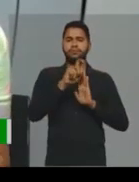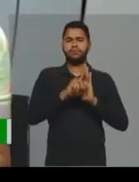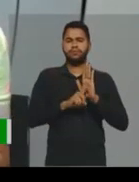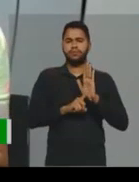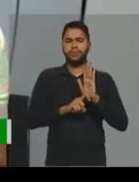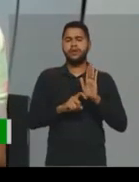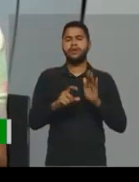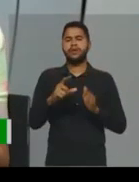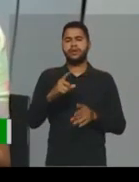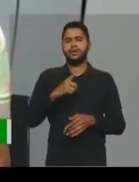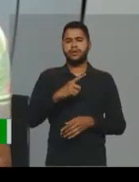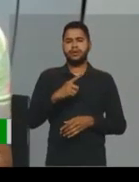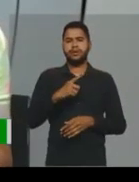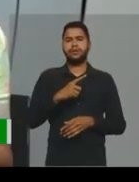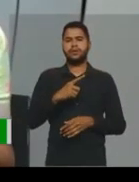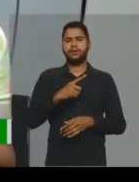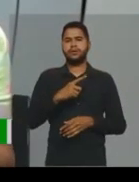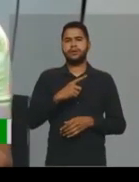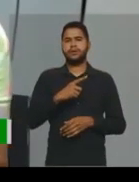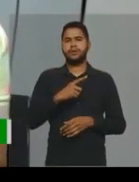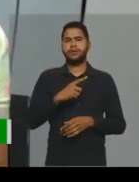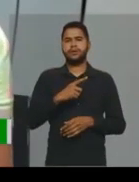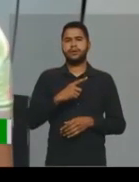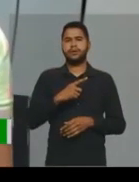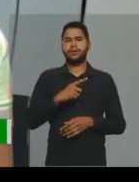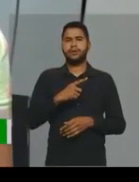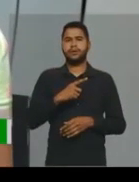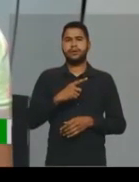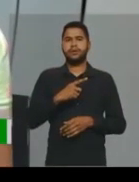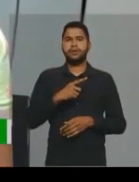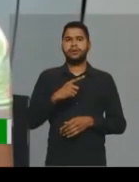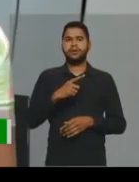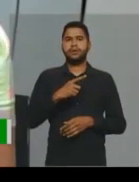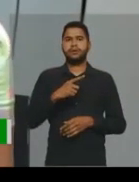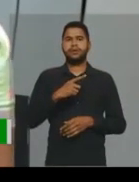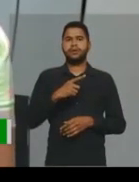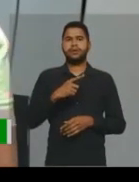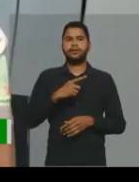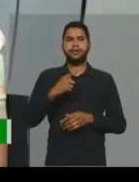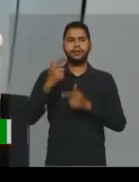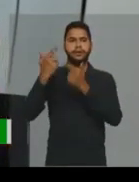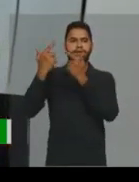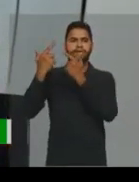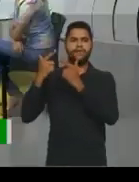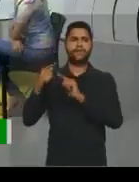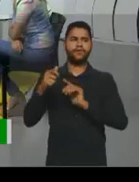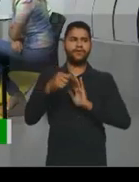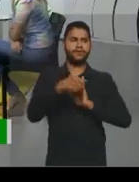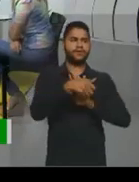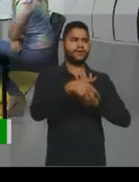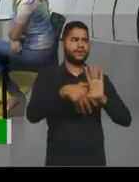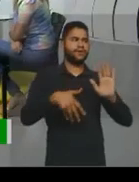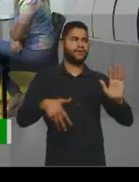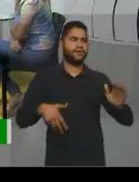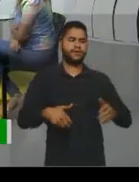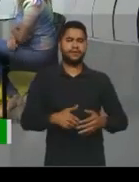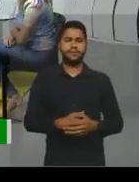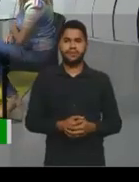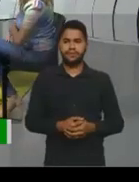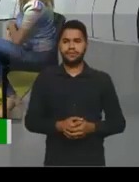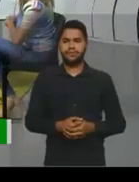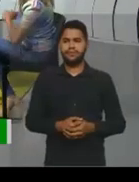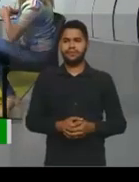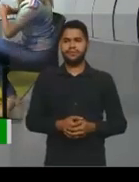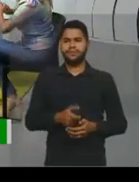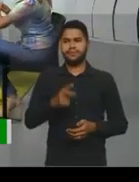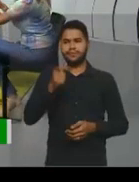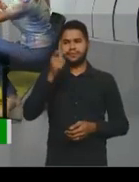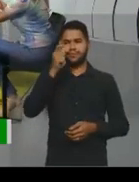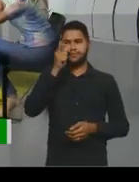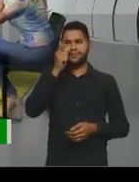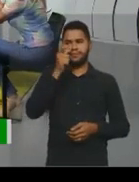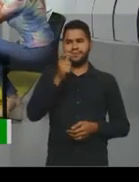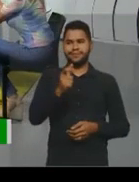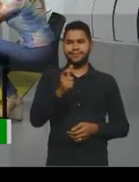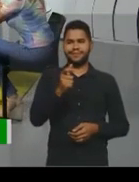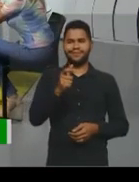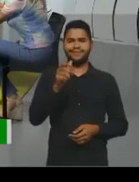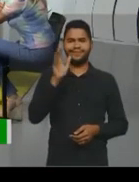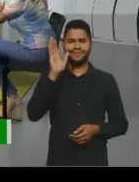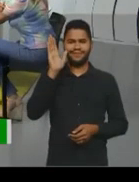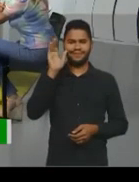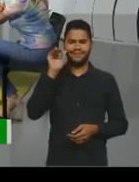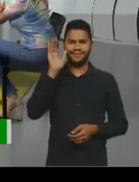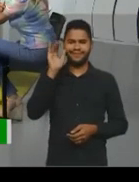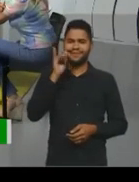que tenha figuras de linguagem. Rose, e é interessante a gente observar